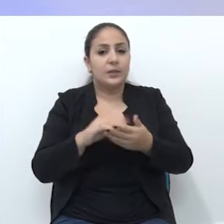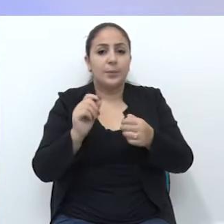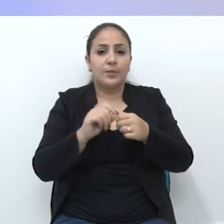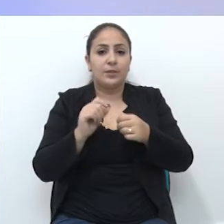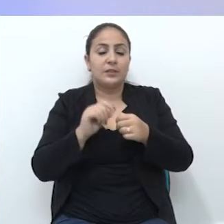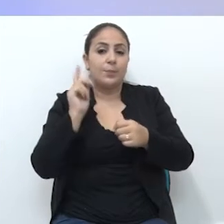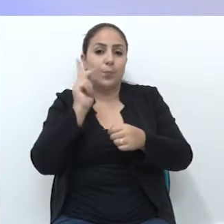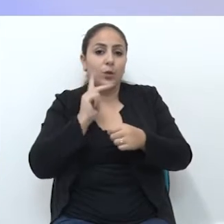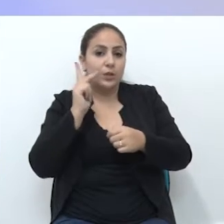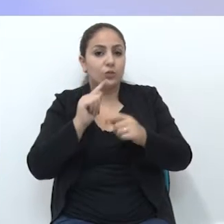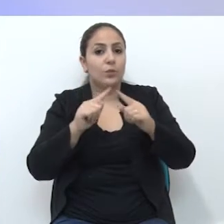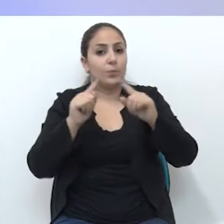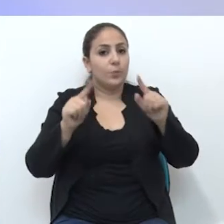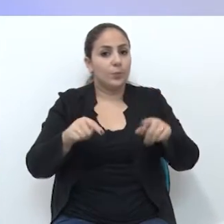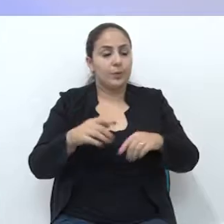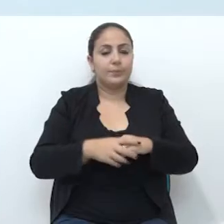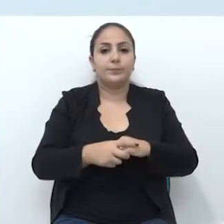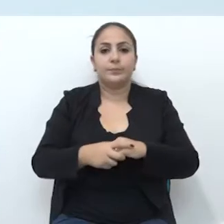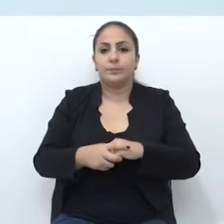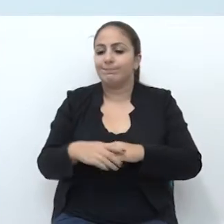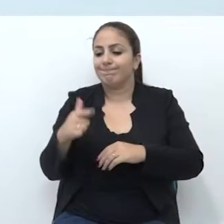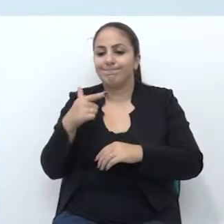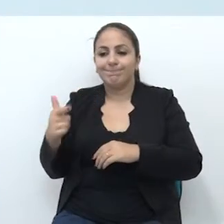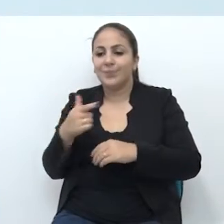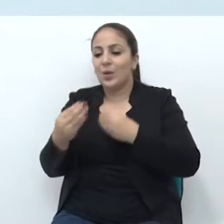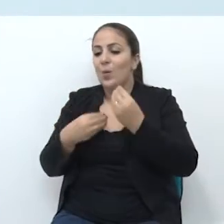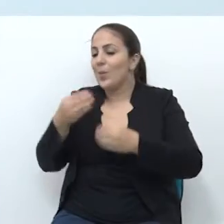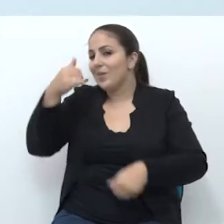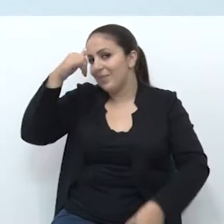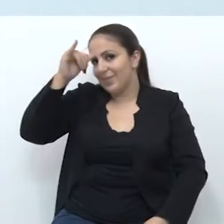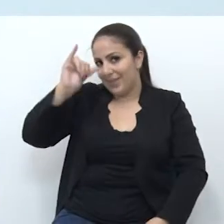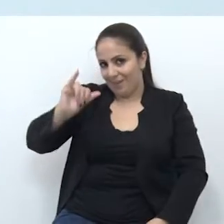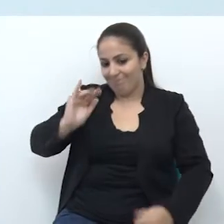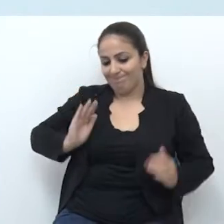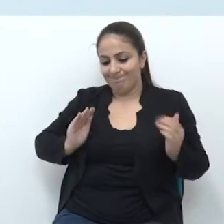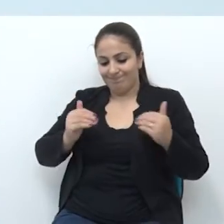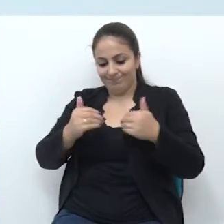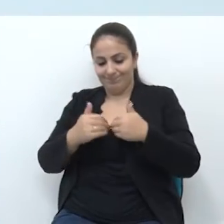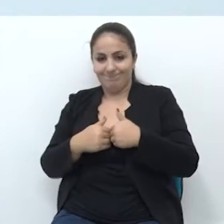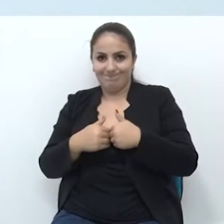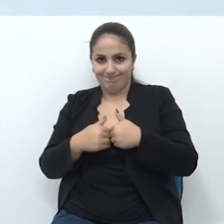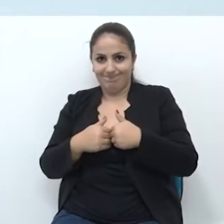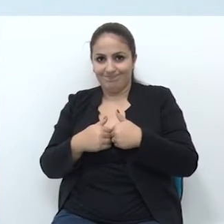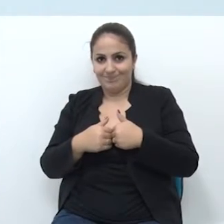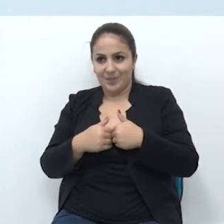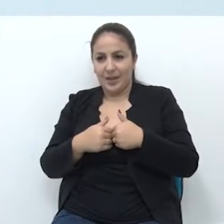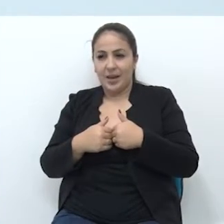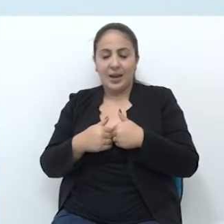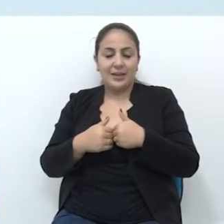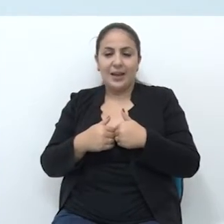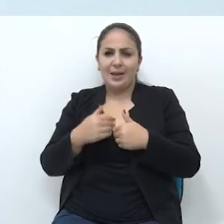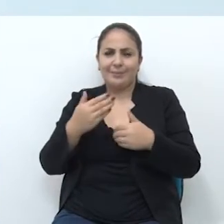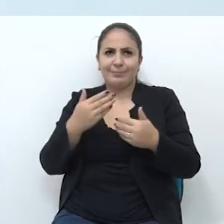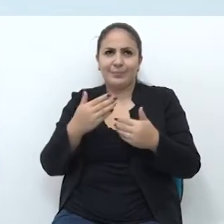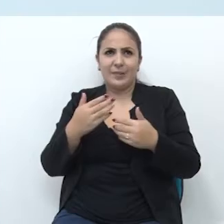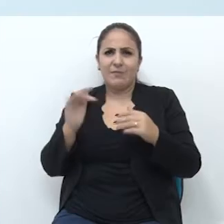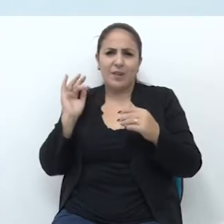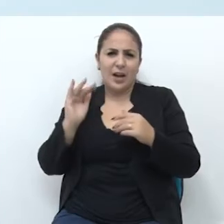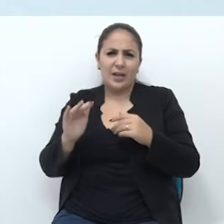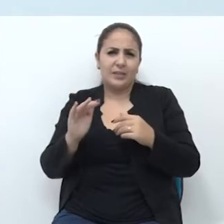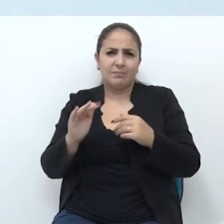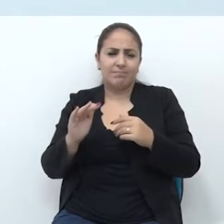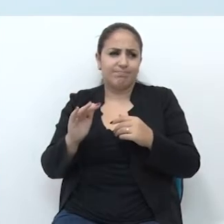promoção de políticas públicas. Não tem uma prevenção. Autismo, o Té, ele atinge a população